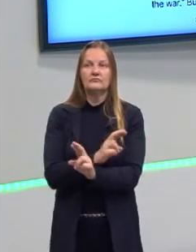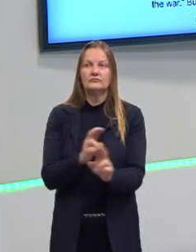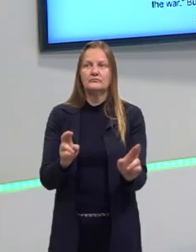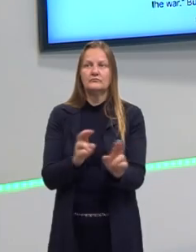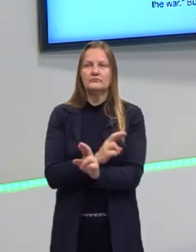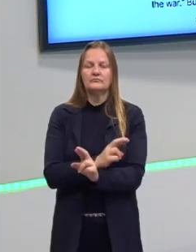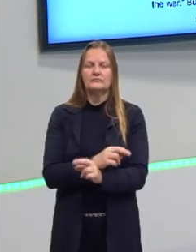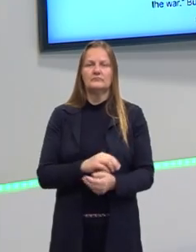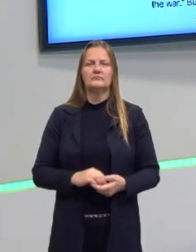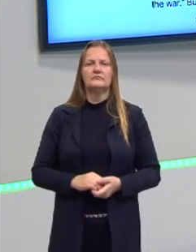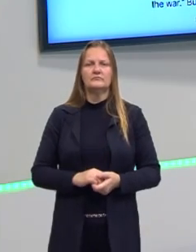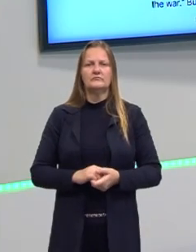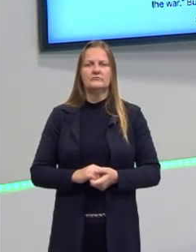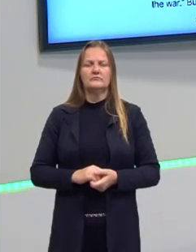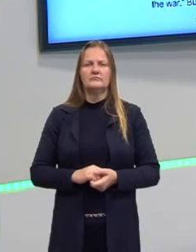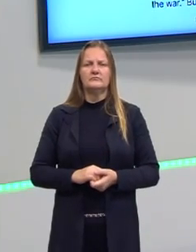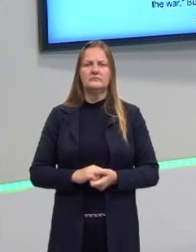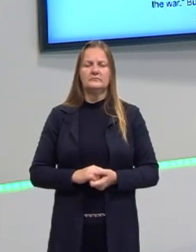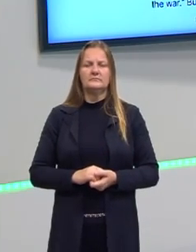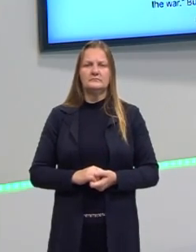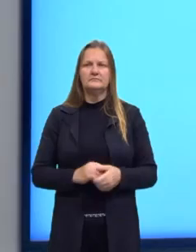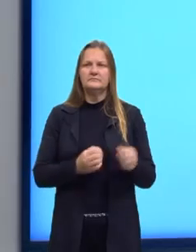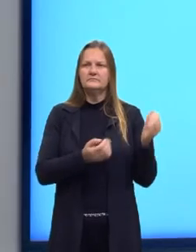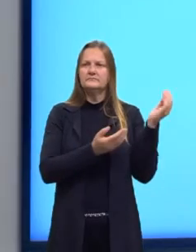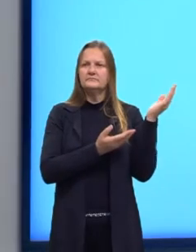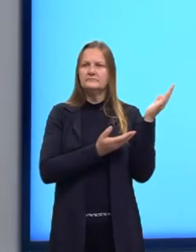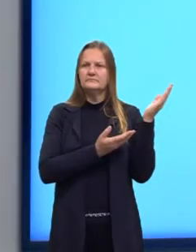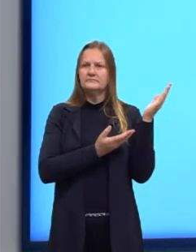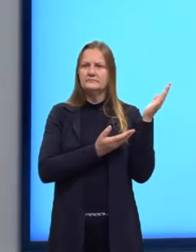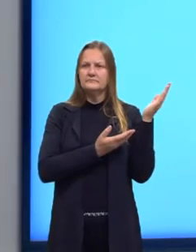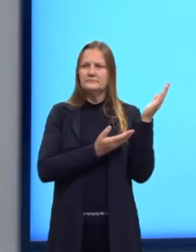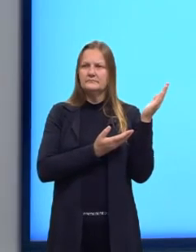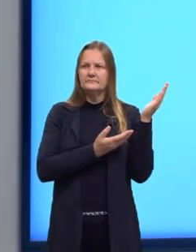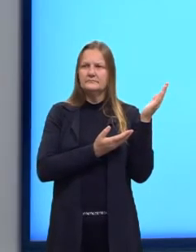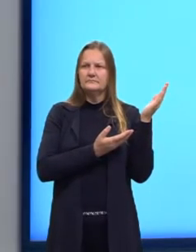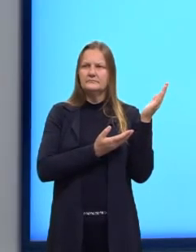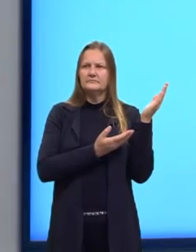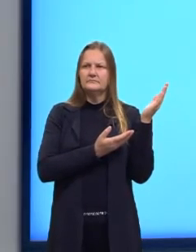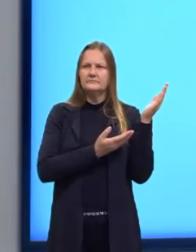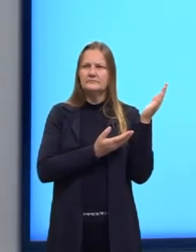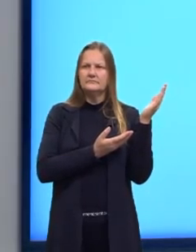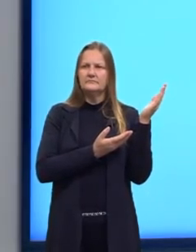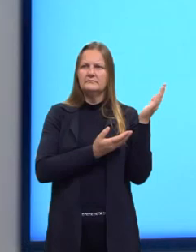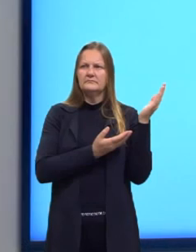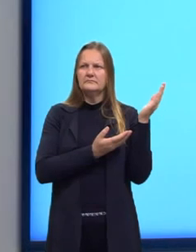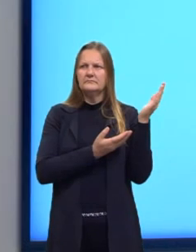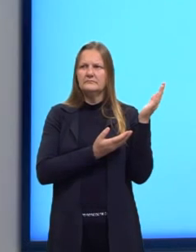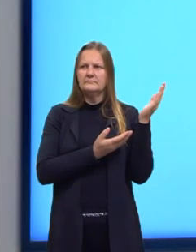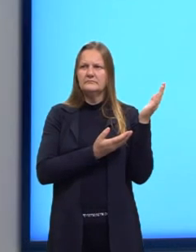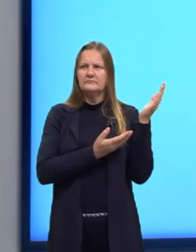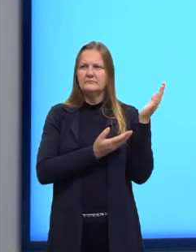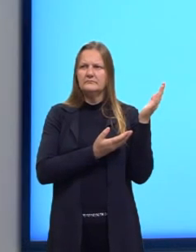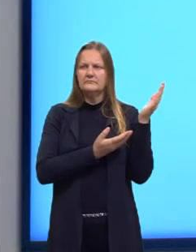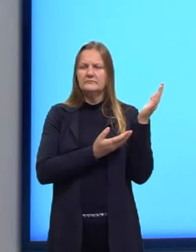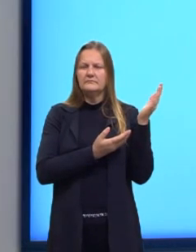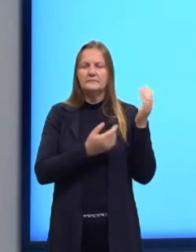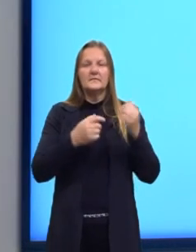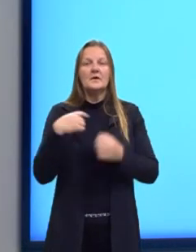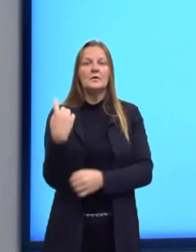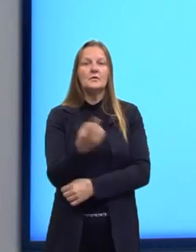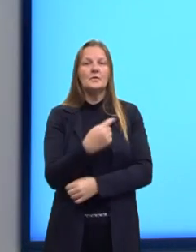we are particularly interested in how people's happiness is affected by their local environment. Nós estamos